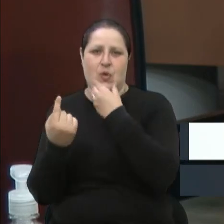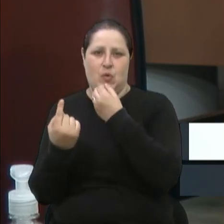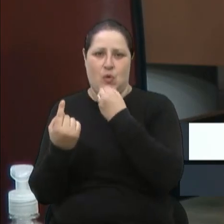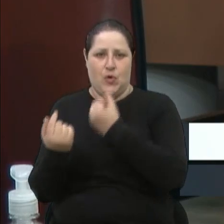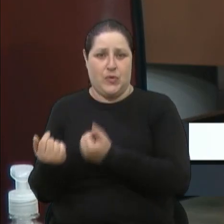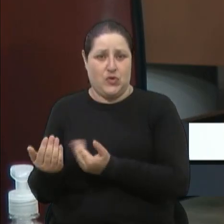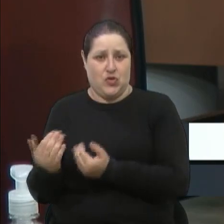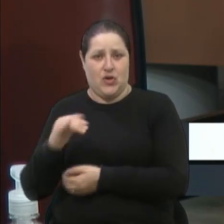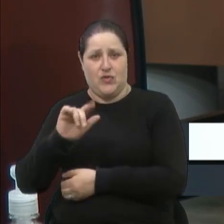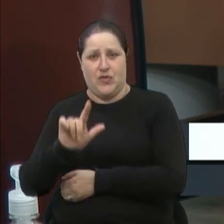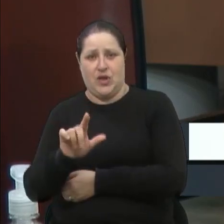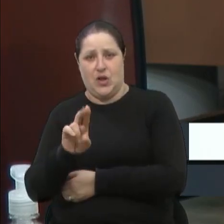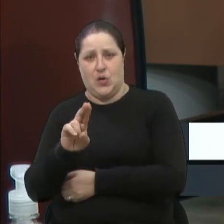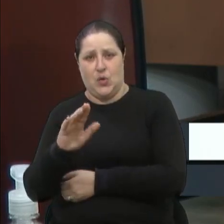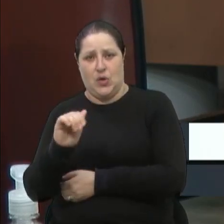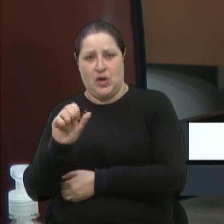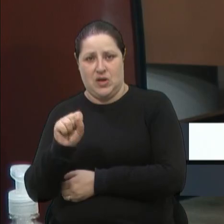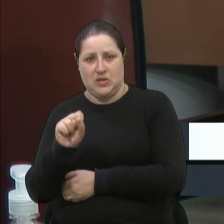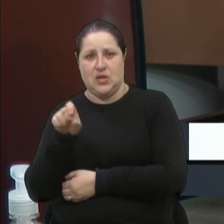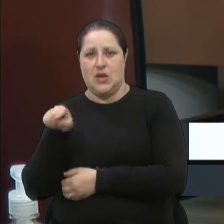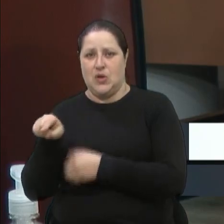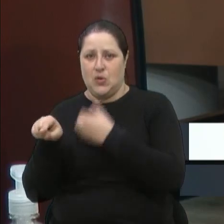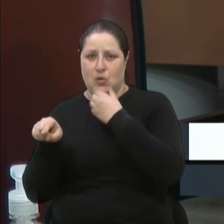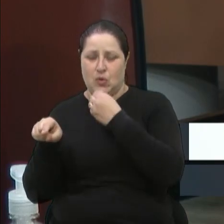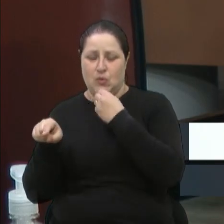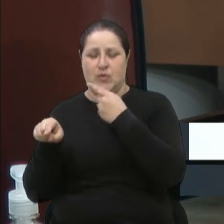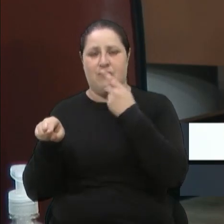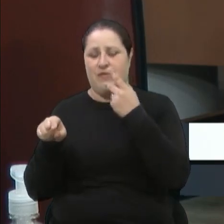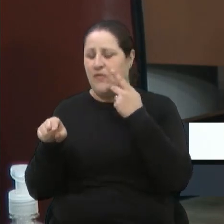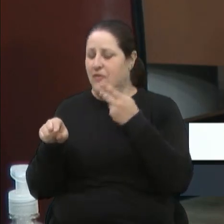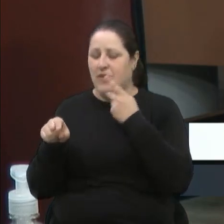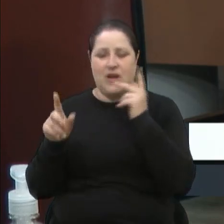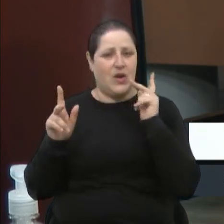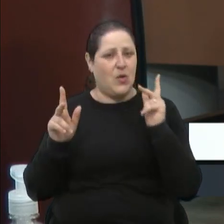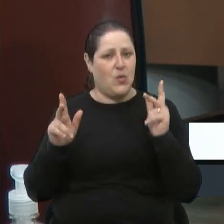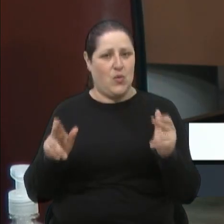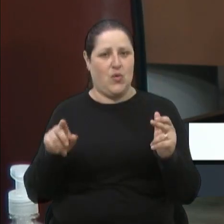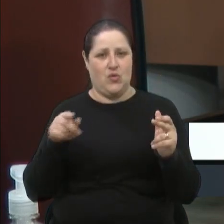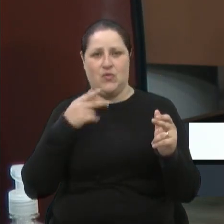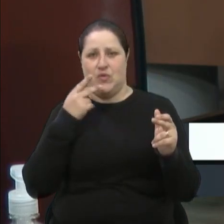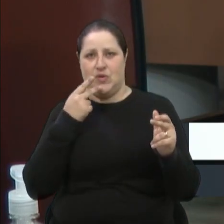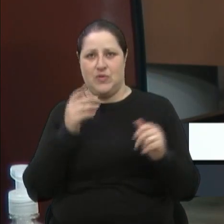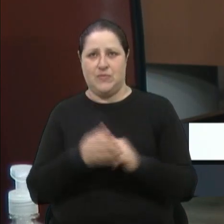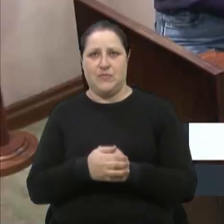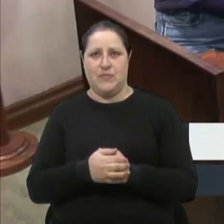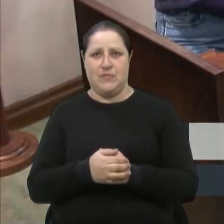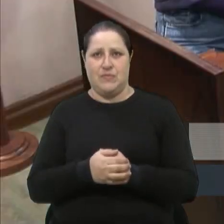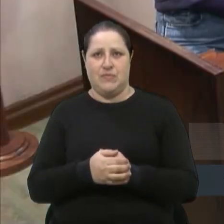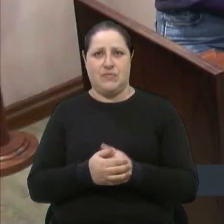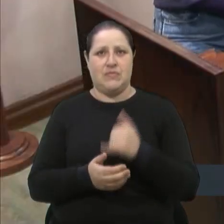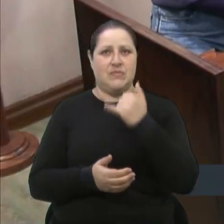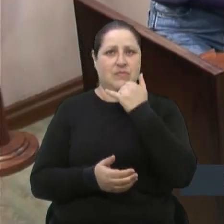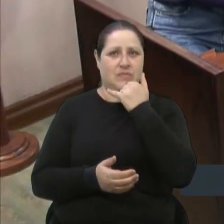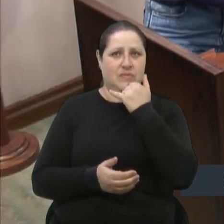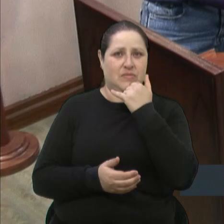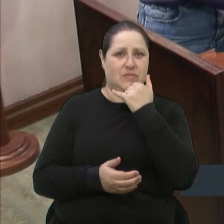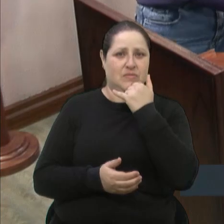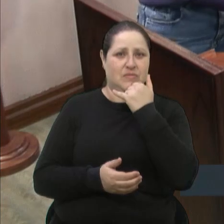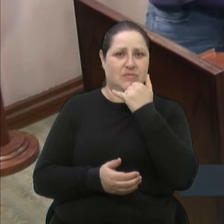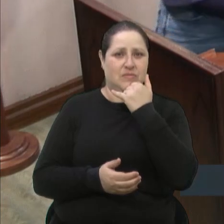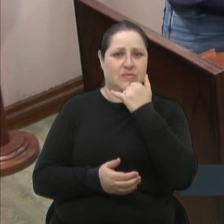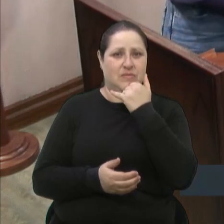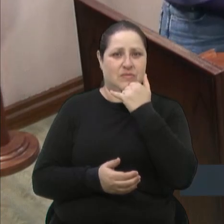promissor, diz tudo aquilo que a senhora falou. Só um instante, vereador. Uma declaração de líder para a bancada do PSDB, presidente.